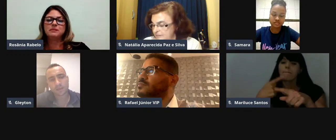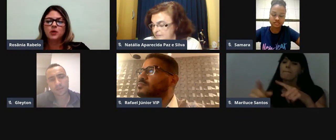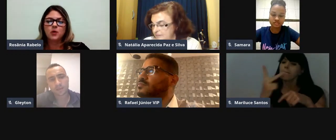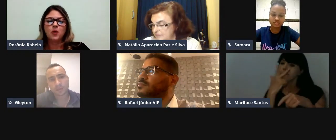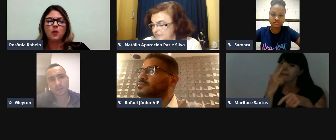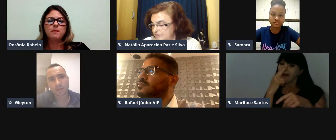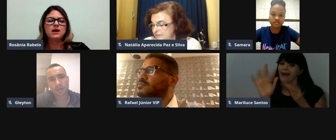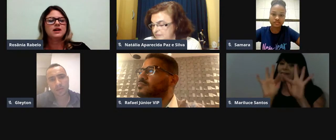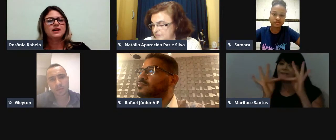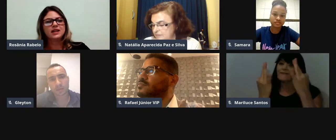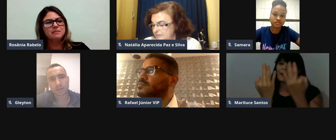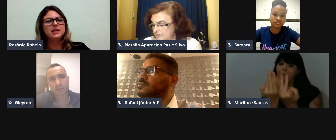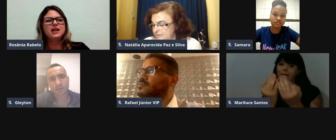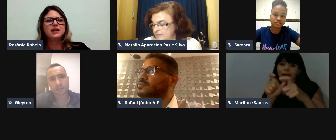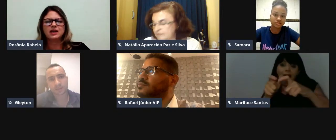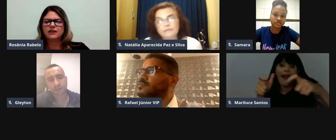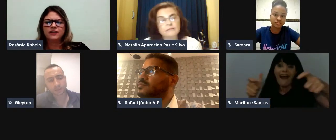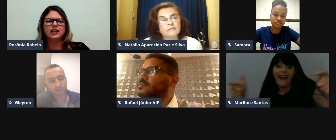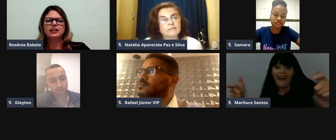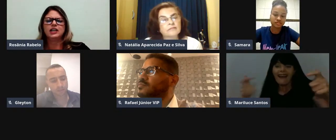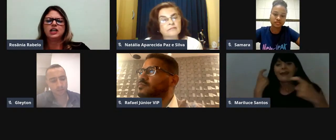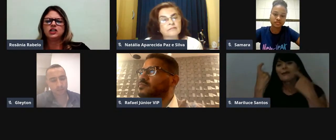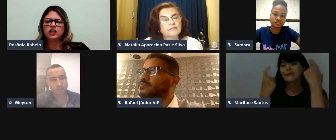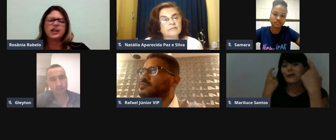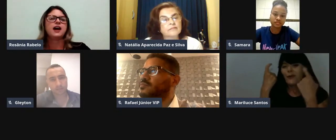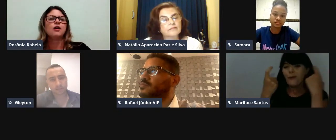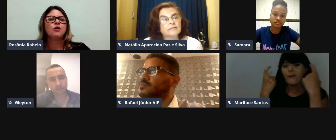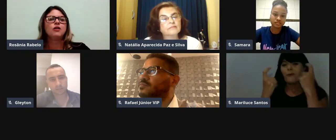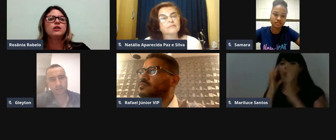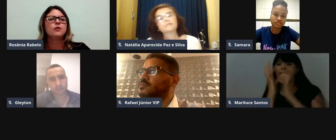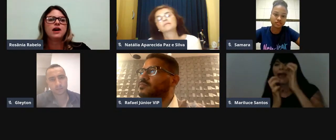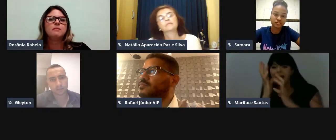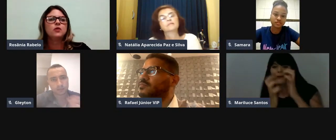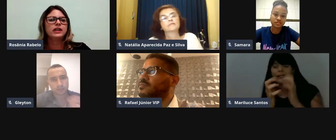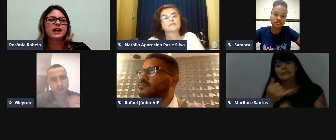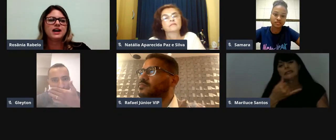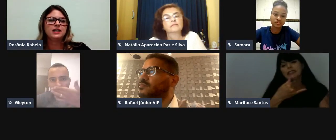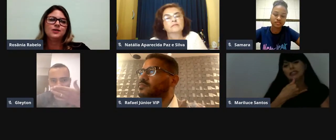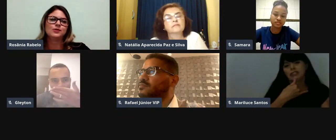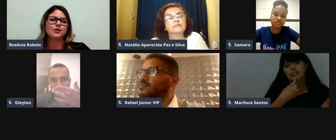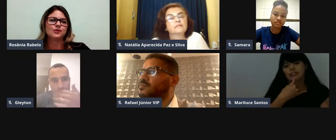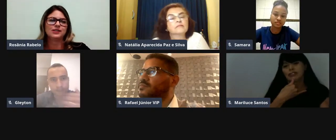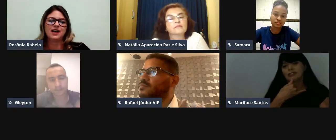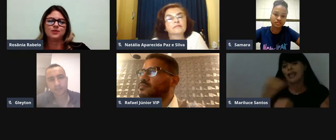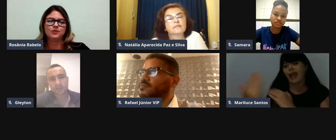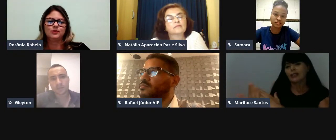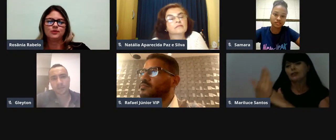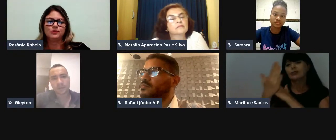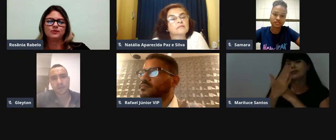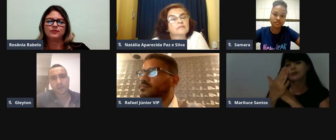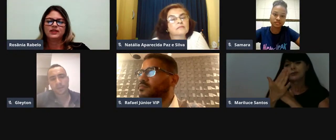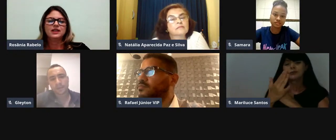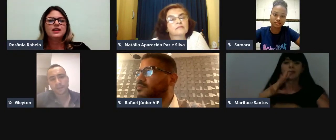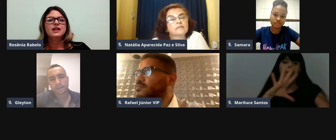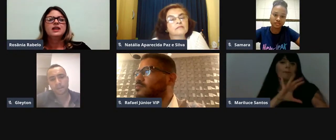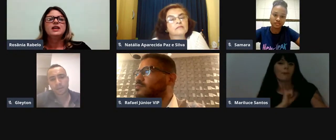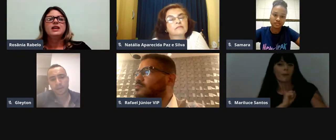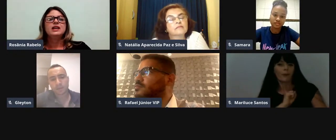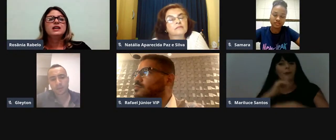família que se preocupa, que briga, que fica triste, que acolhe com amor e carinho os nossos alunos.